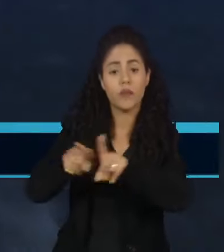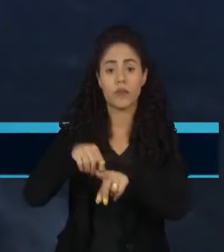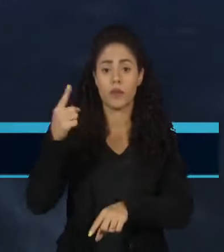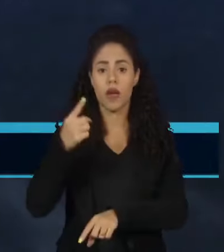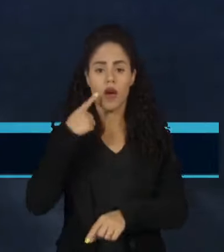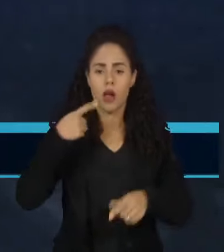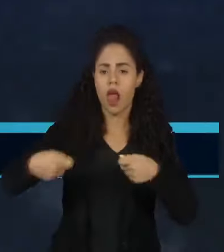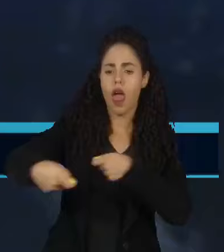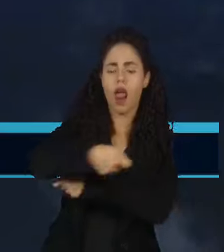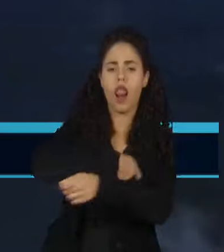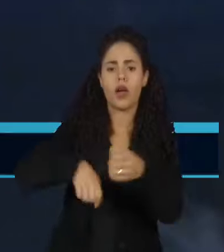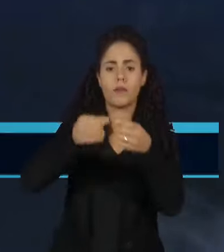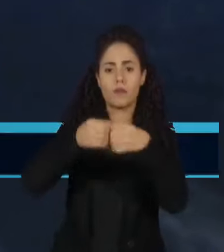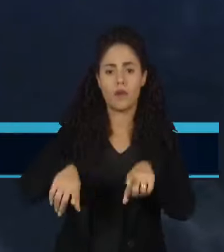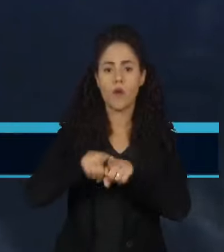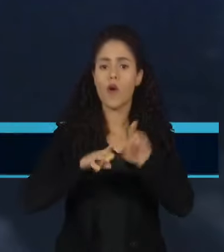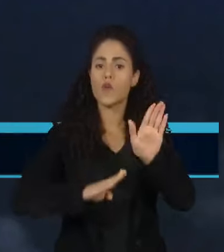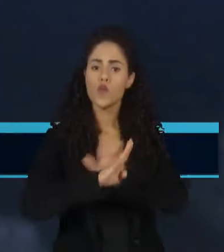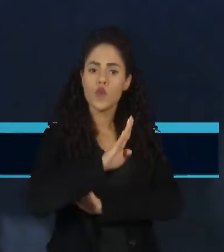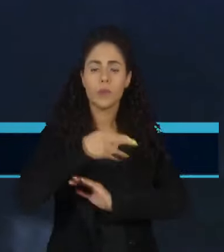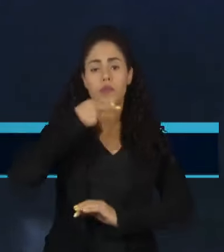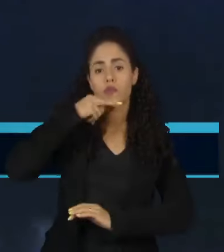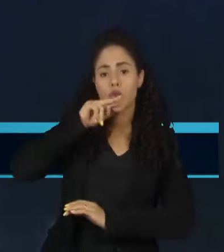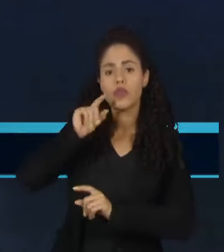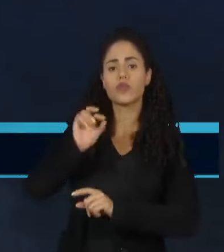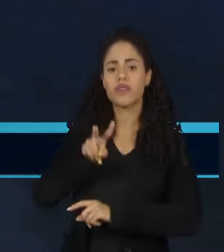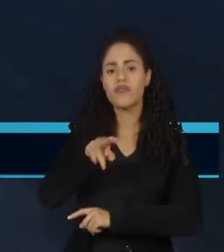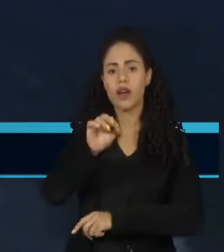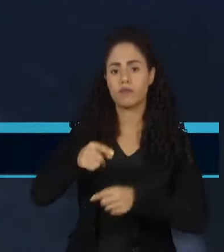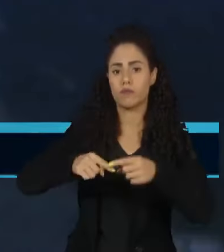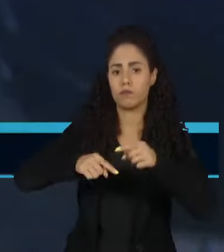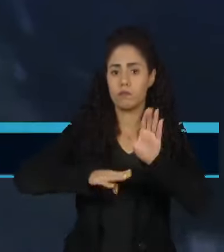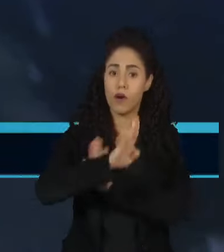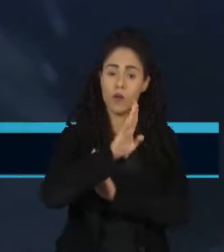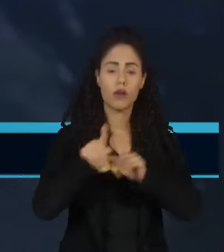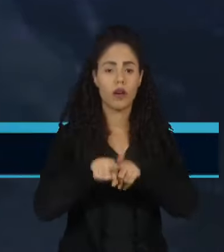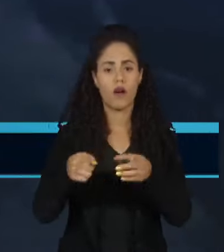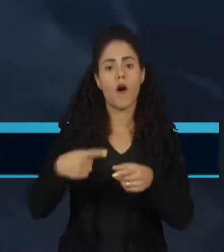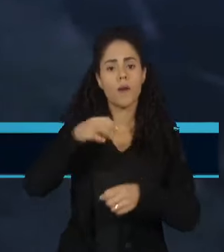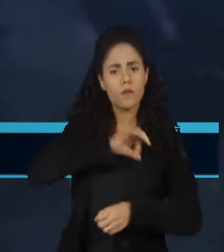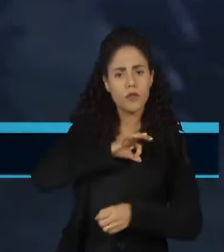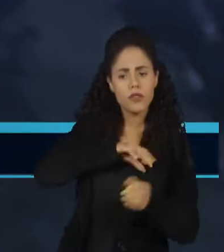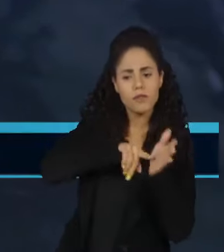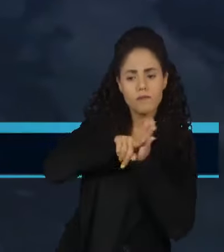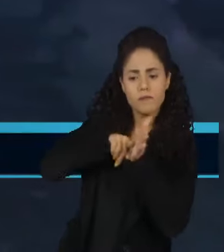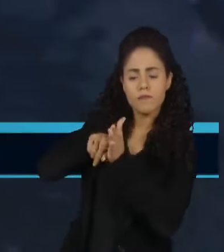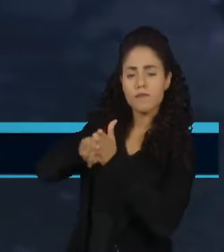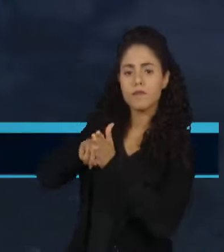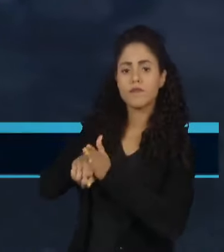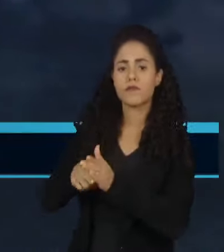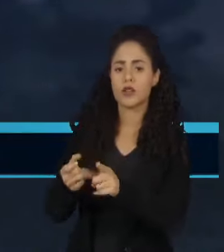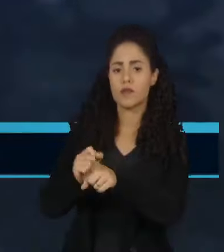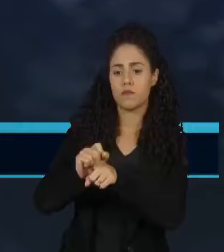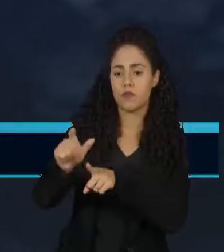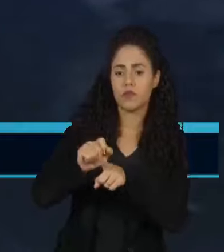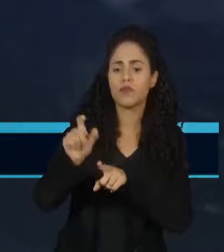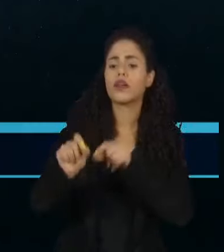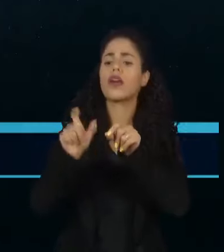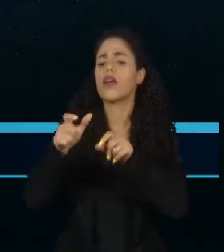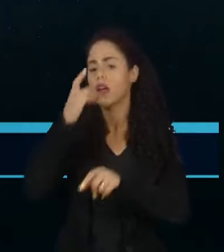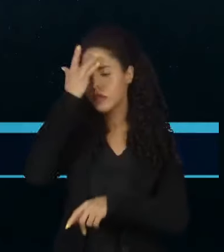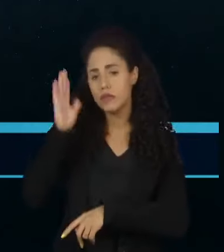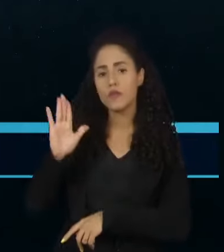reflexo é o aumento do preço do açúcar no mercado internacional. A polícia trabalha na investigação de incêndios criminosos.